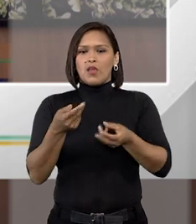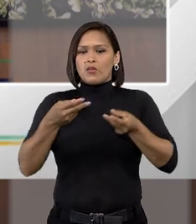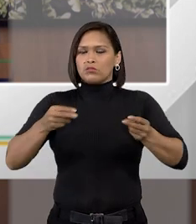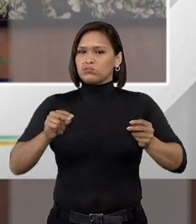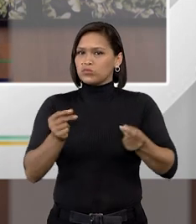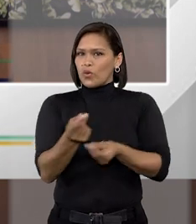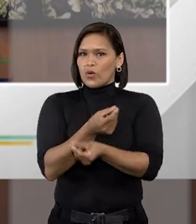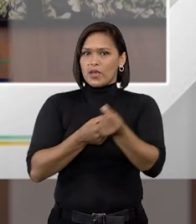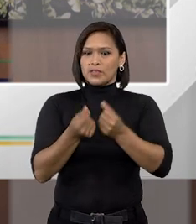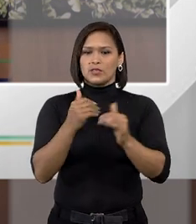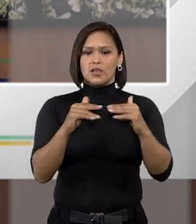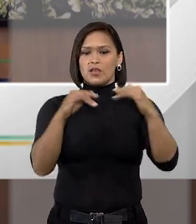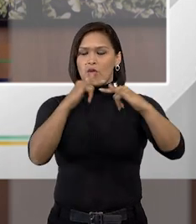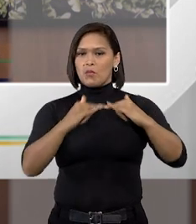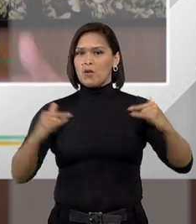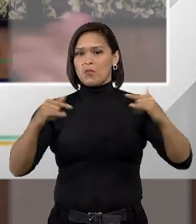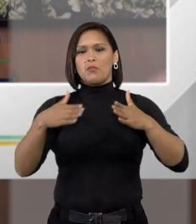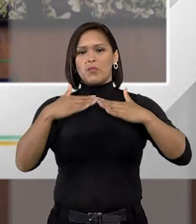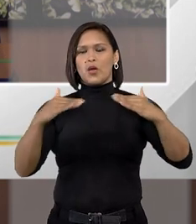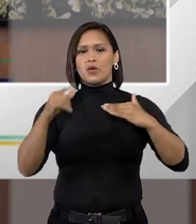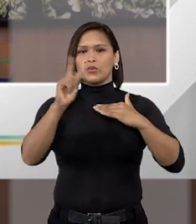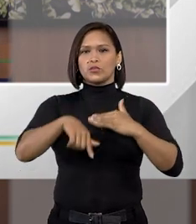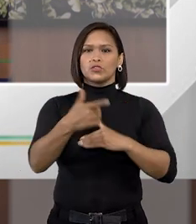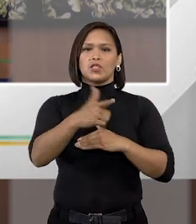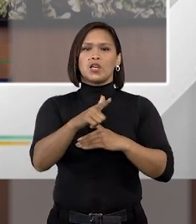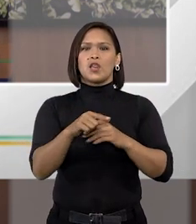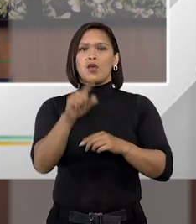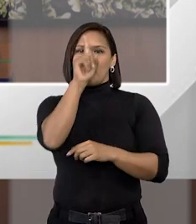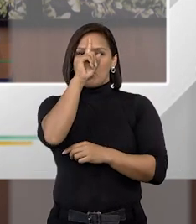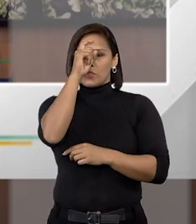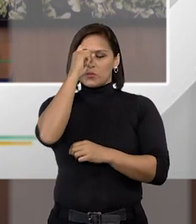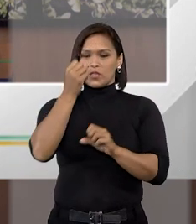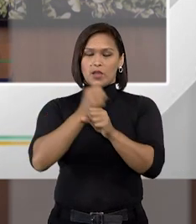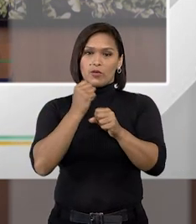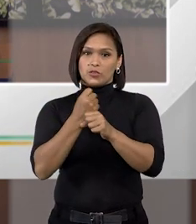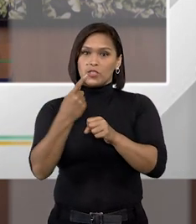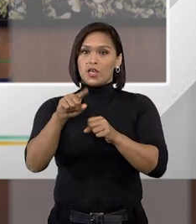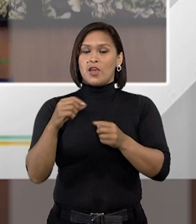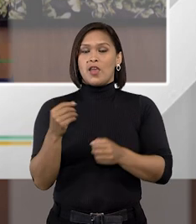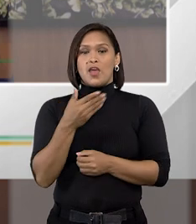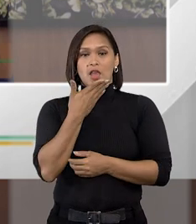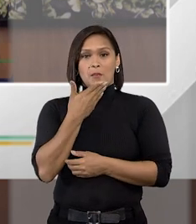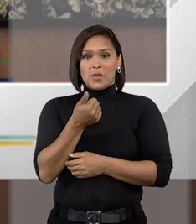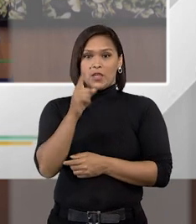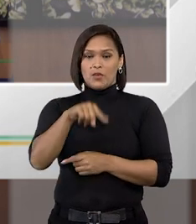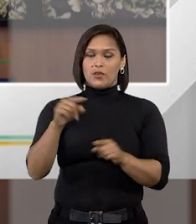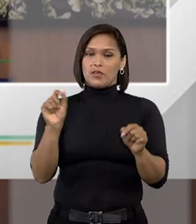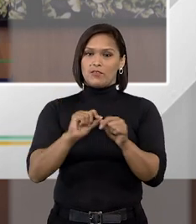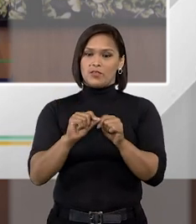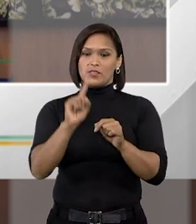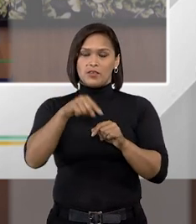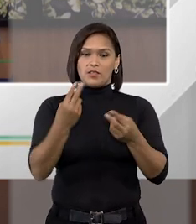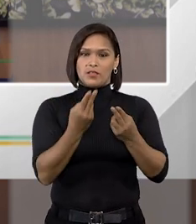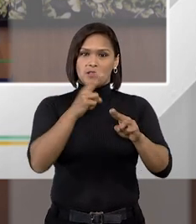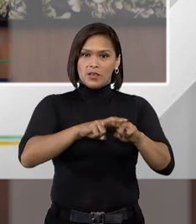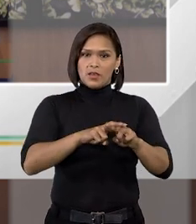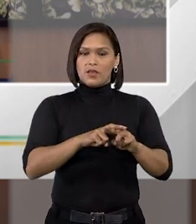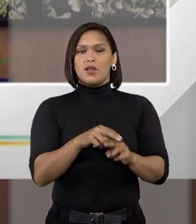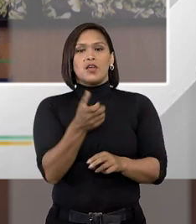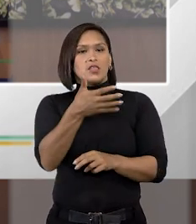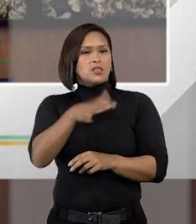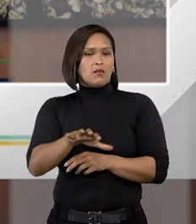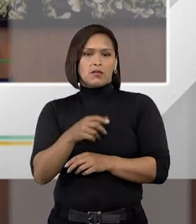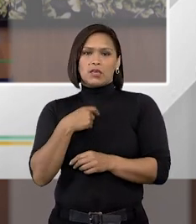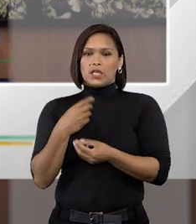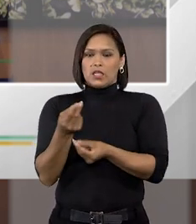nós estamos falando de construir uma ponte não estamos falando de construir um hospital estamos falando de fazer uma melhoria mas ainda assim não se queria priorizar